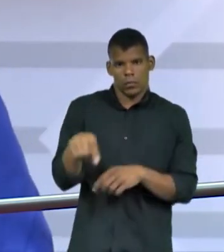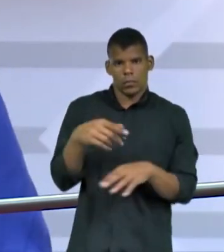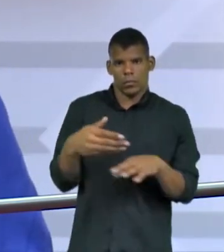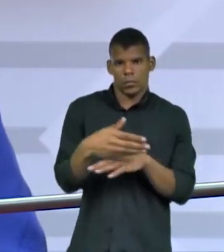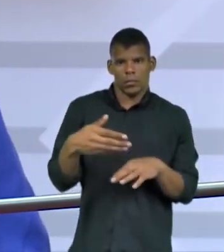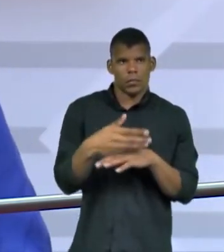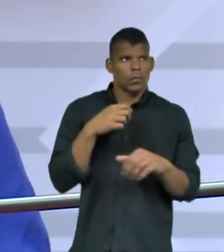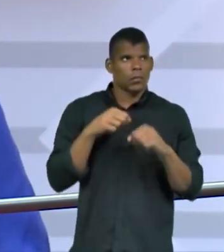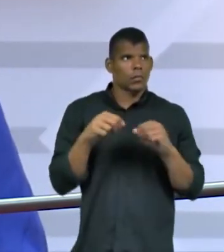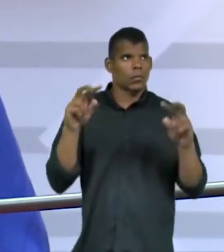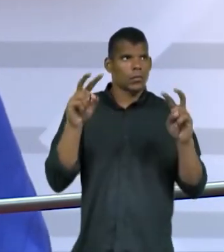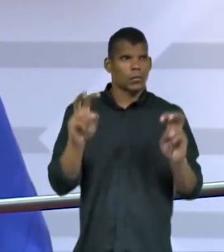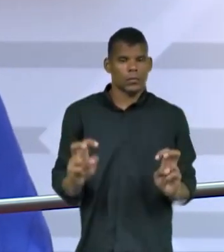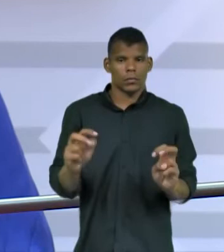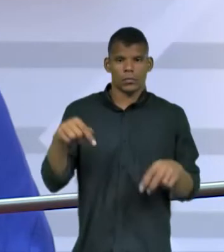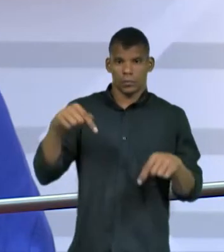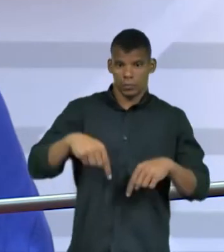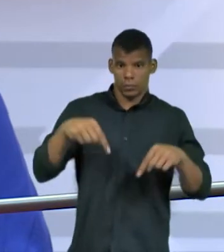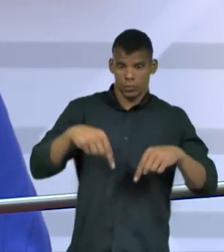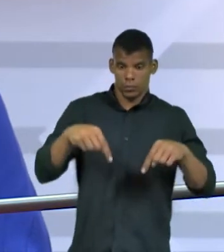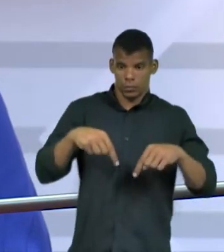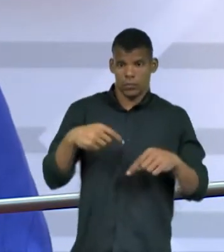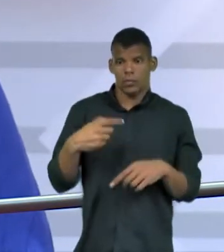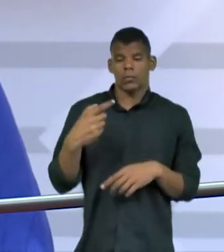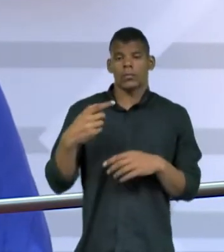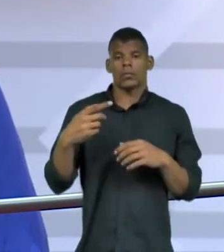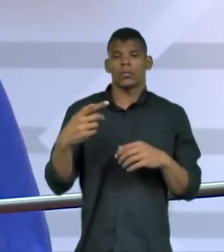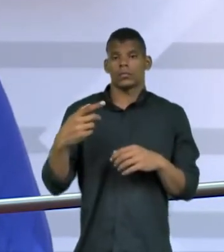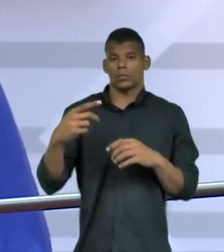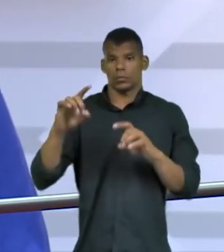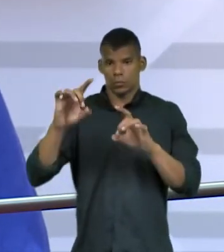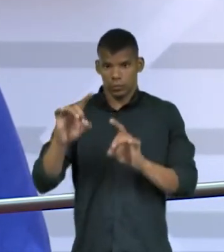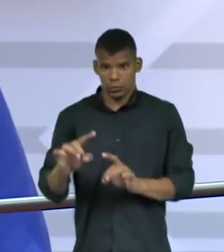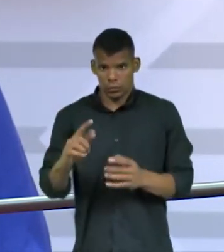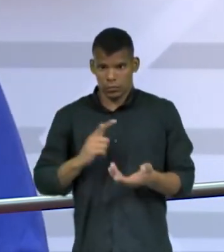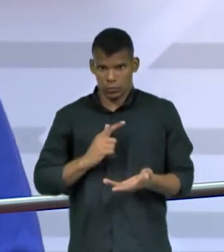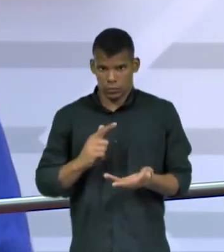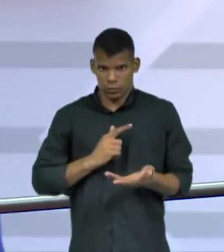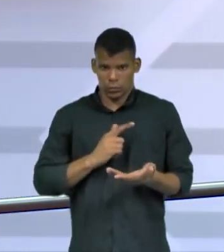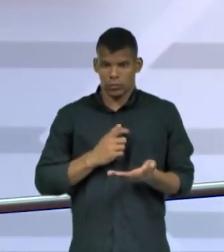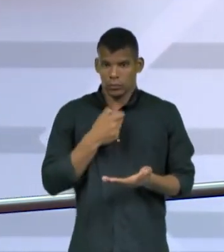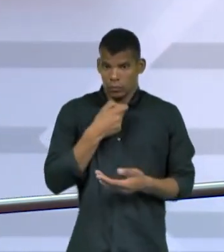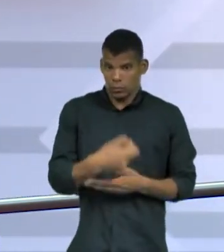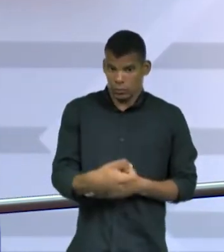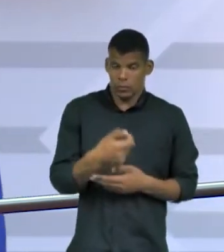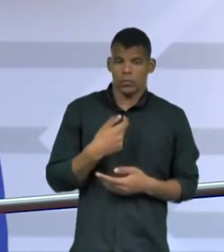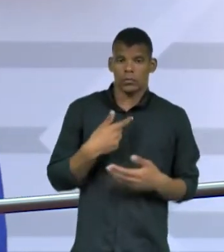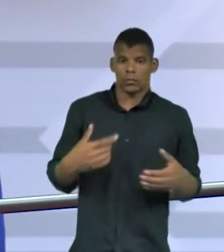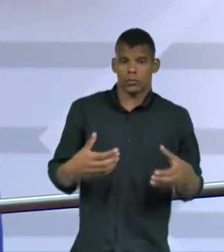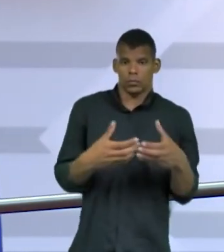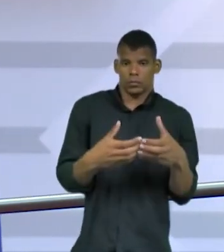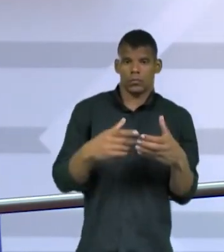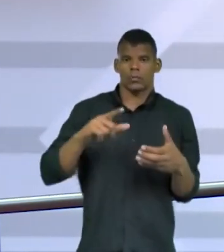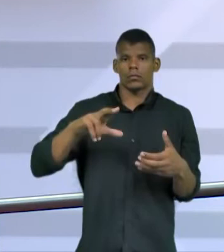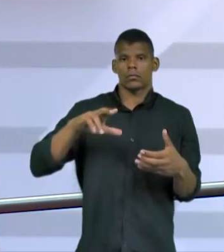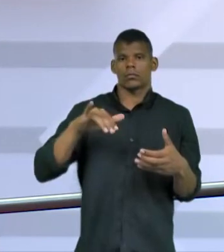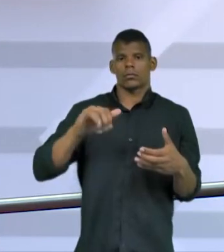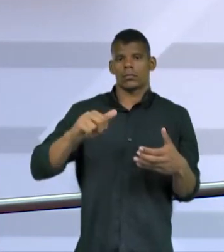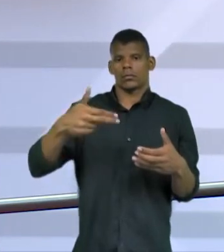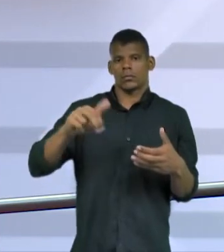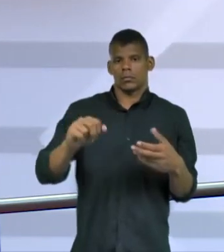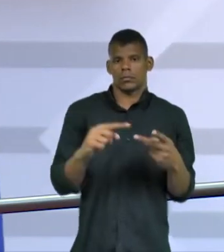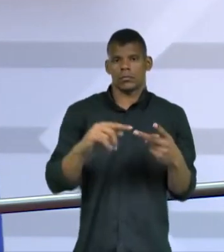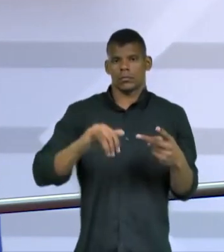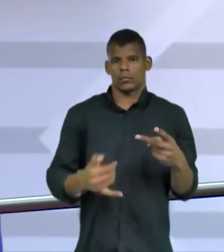temáticas que a gente traz aqui com especialistas, com as nossas jornalistas do nosso time, Luciana de Andrade e Janaína